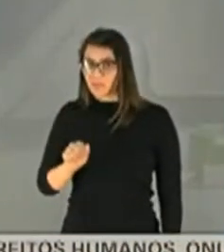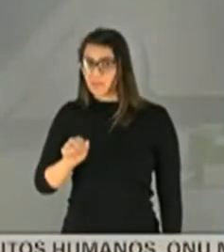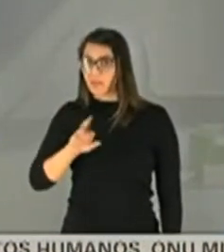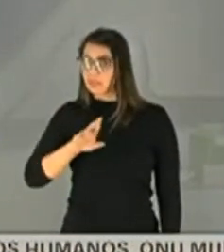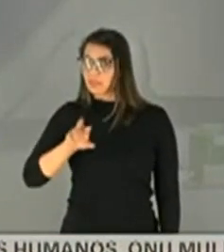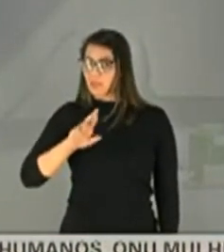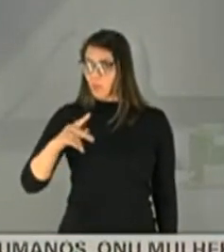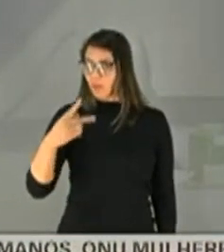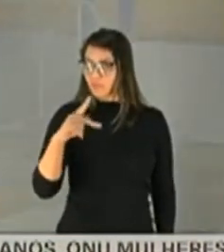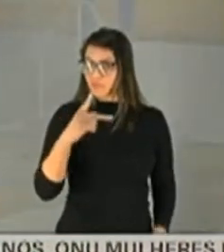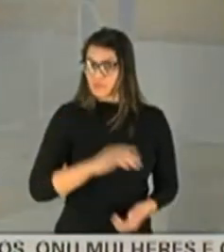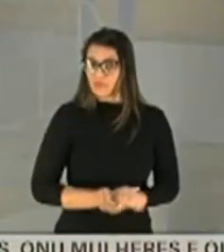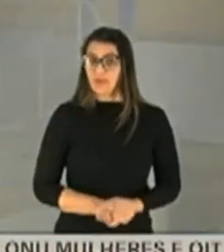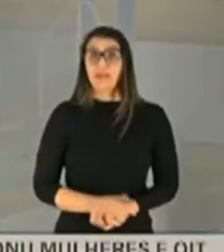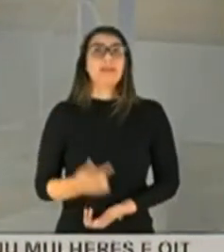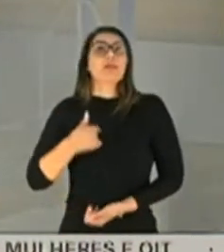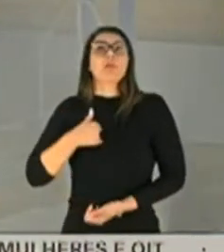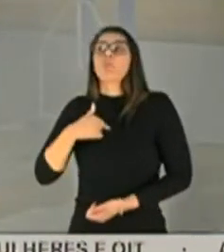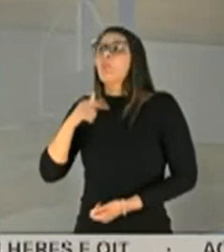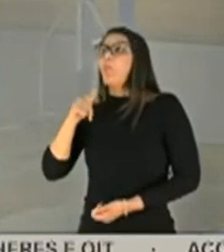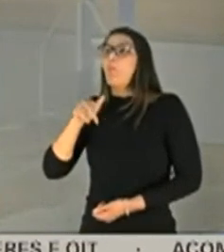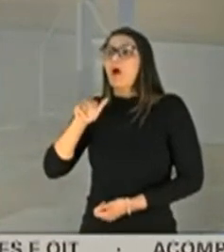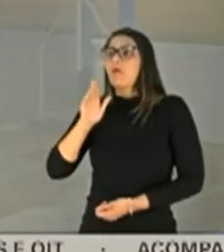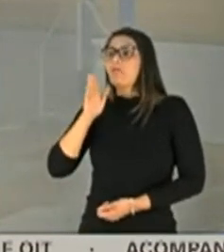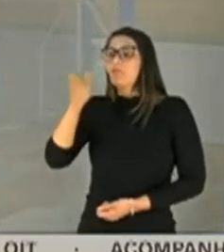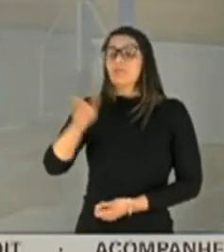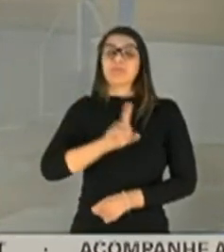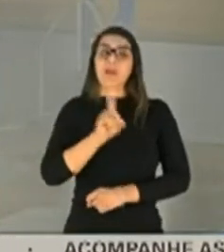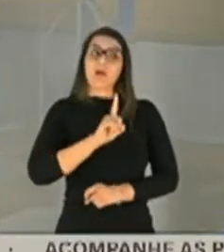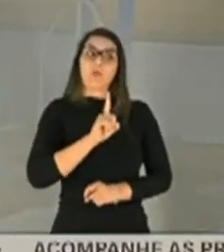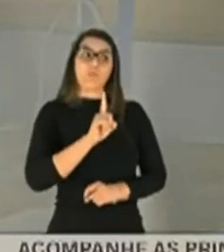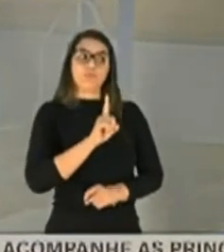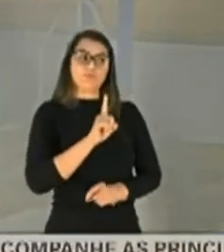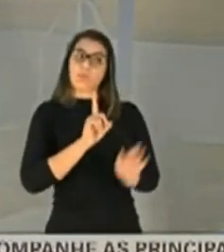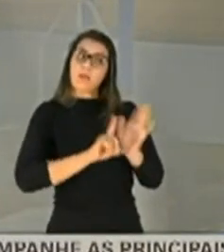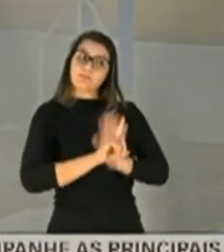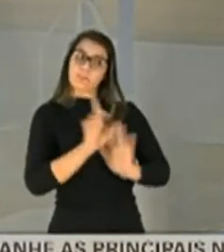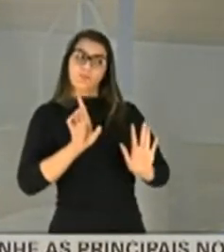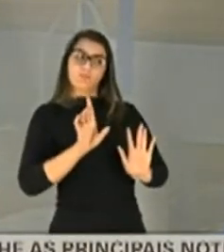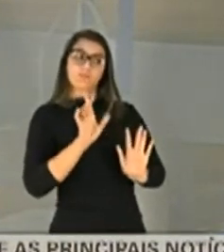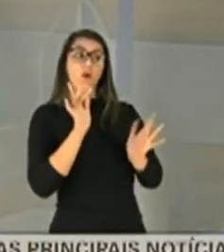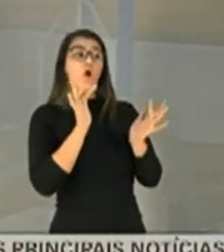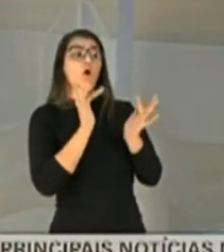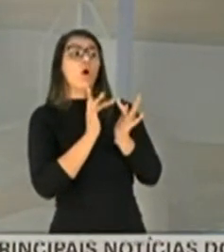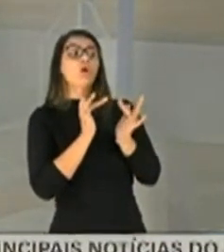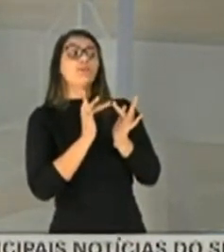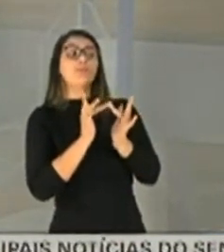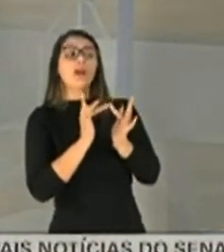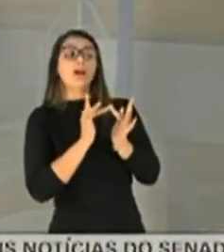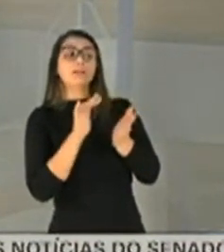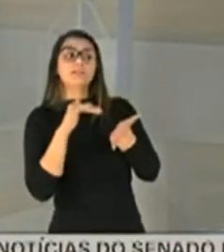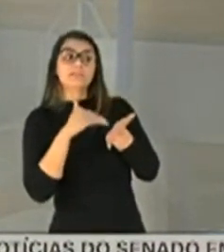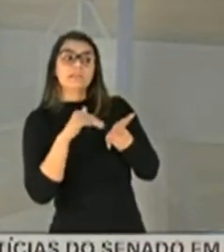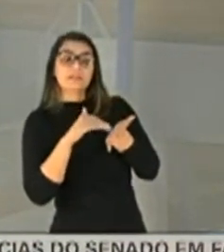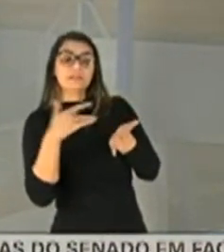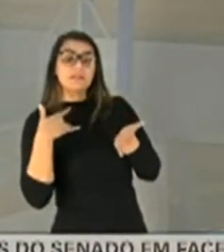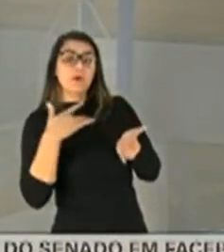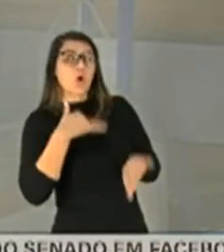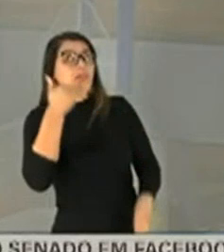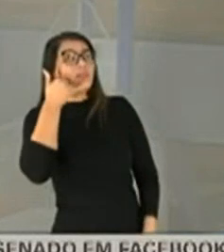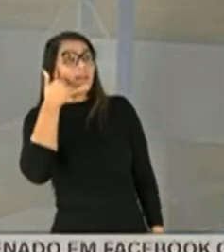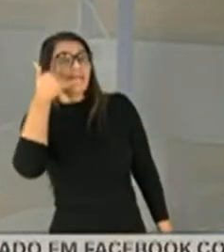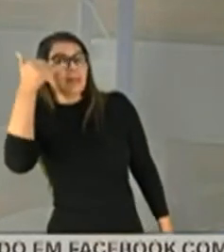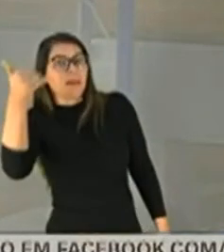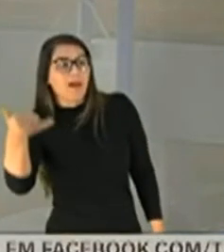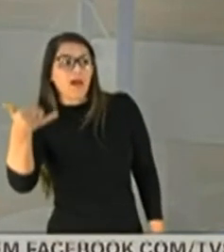Roraima. não é que esteve. É contato com o secretário de Saúde lá para vender vacina. Contato, nem que seja uma